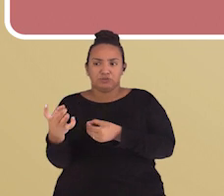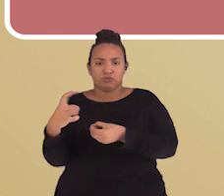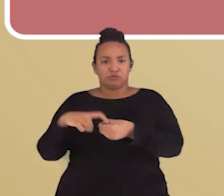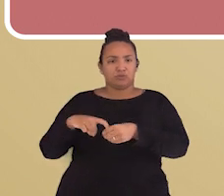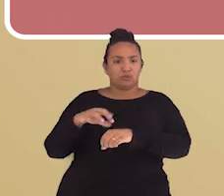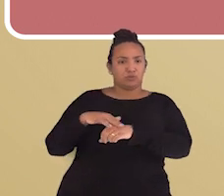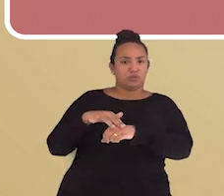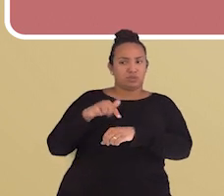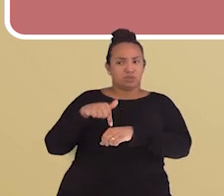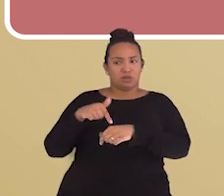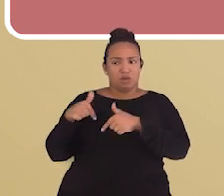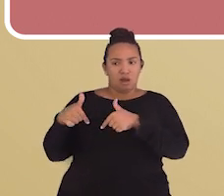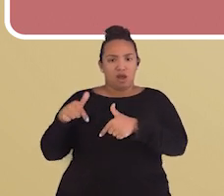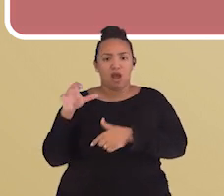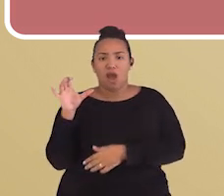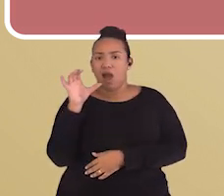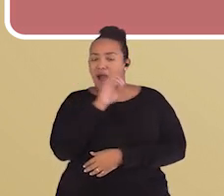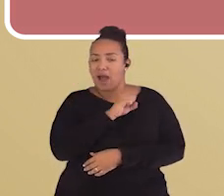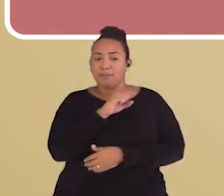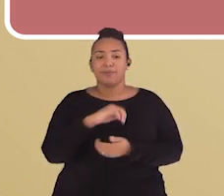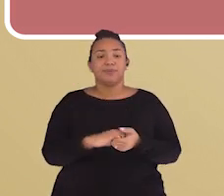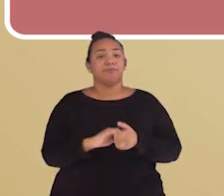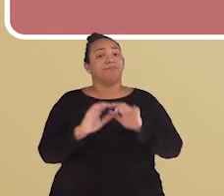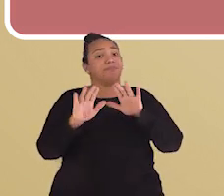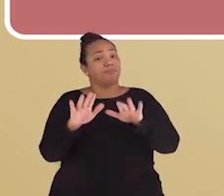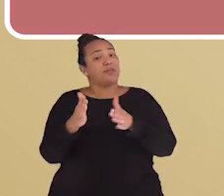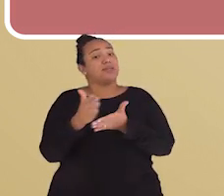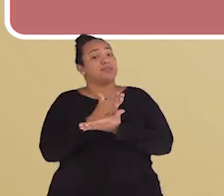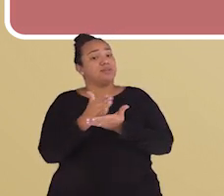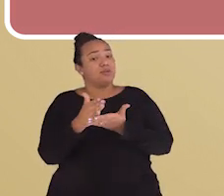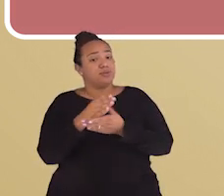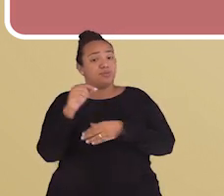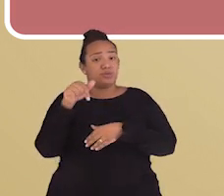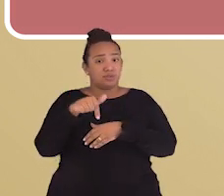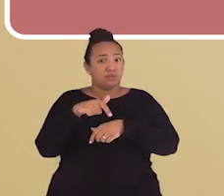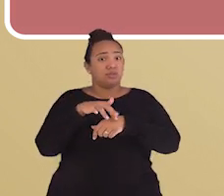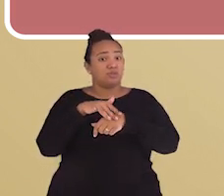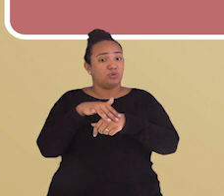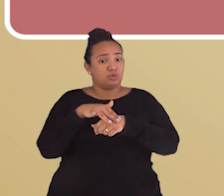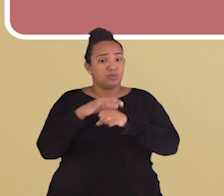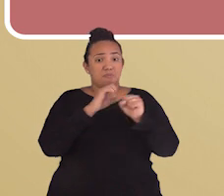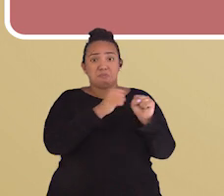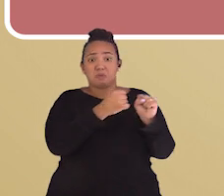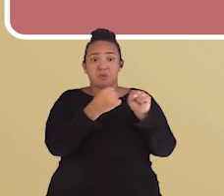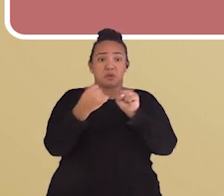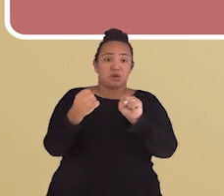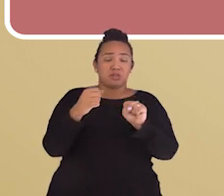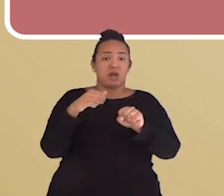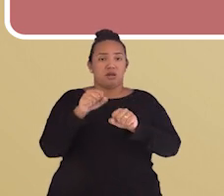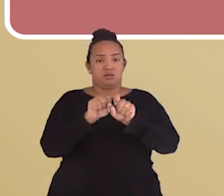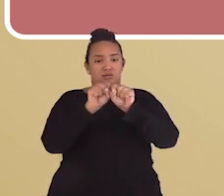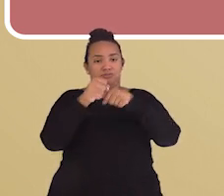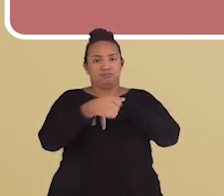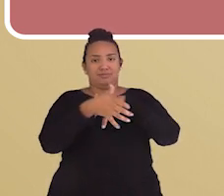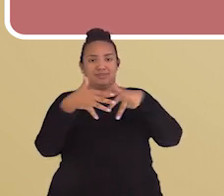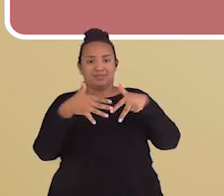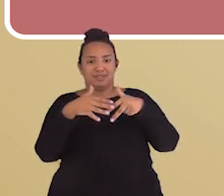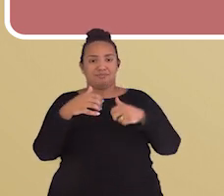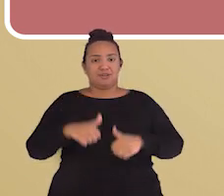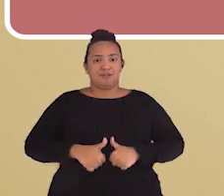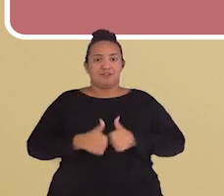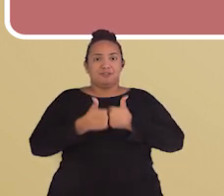consegue montar uma resposta mais rapidamente. No entanto, alguns desses patógenos são tão poderosos que podem sobrecarregar o sistema